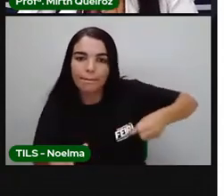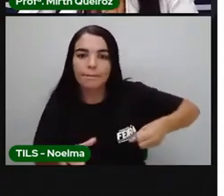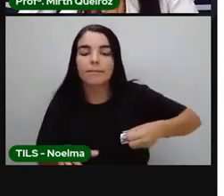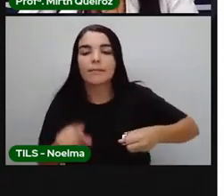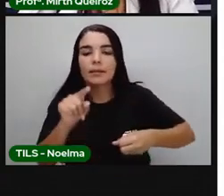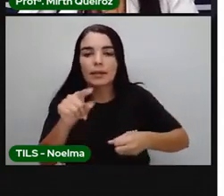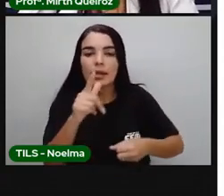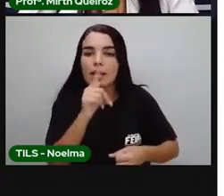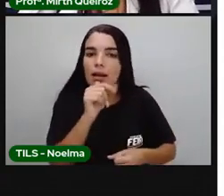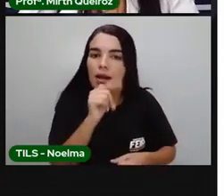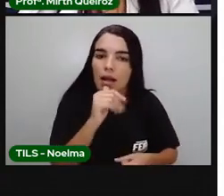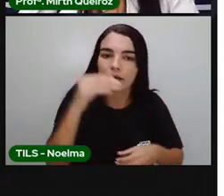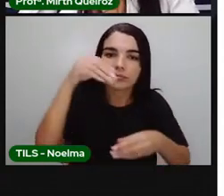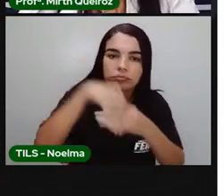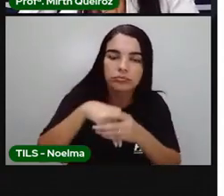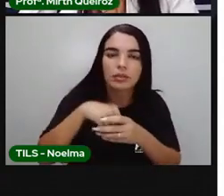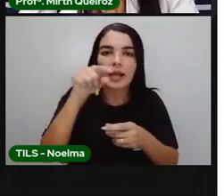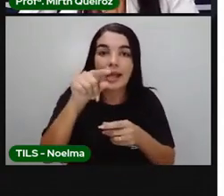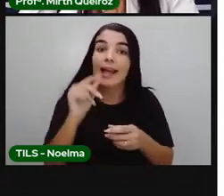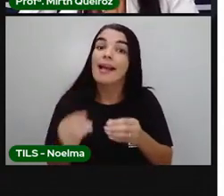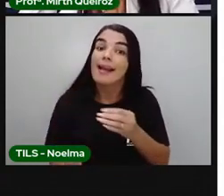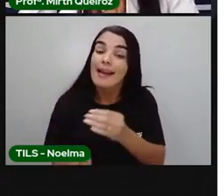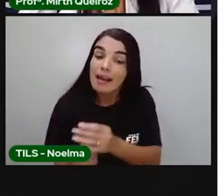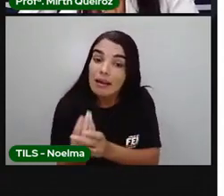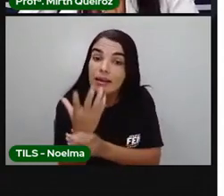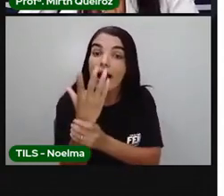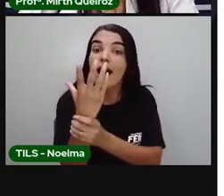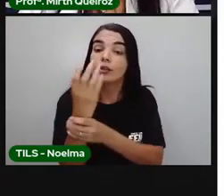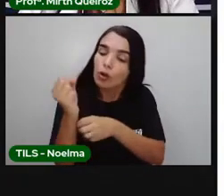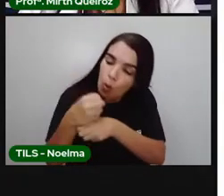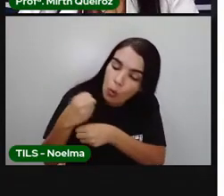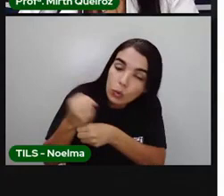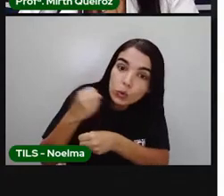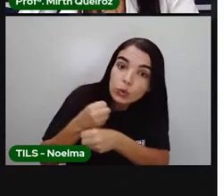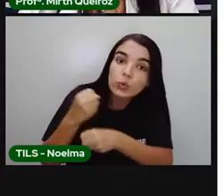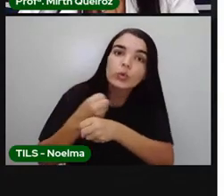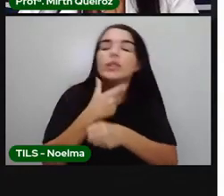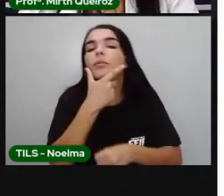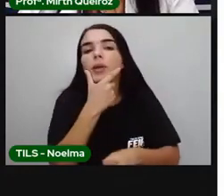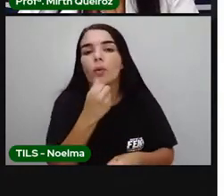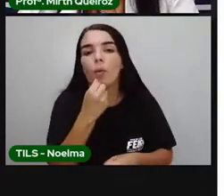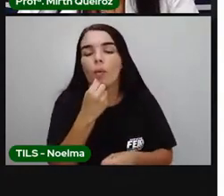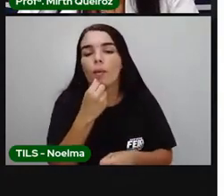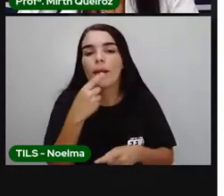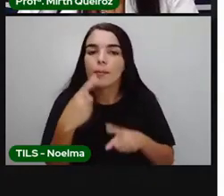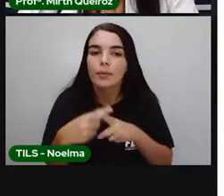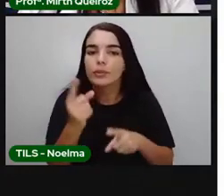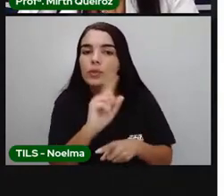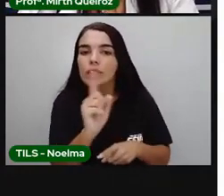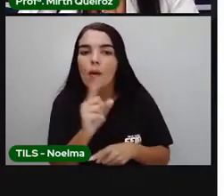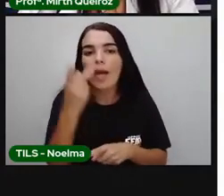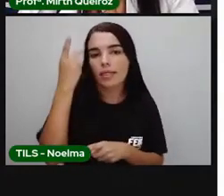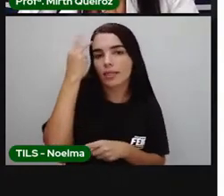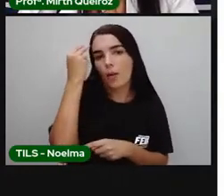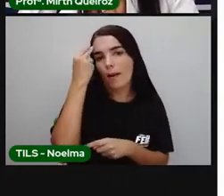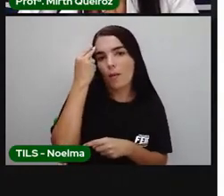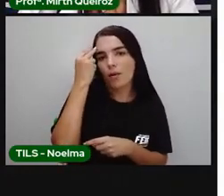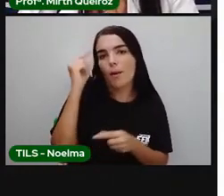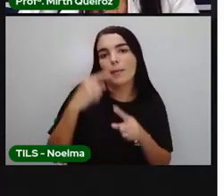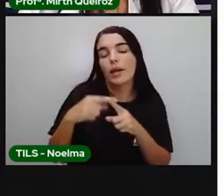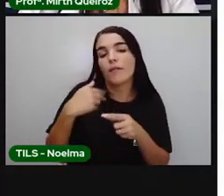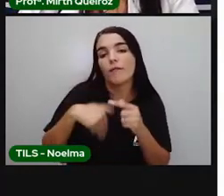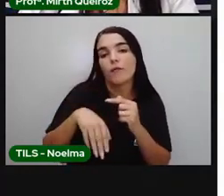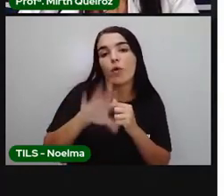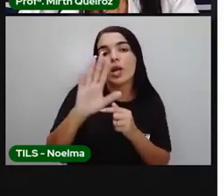são ecossistemas que são criados pelo homem. Então, se são criados, não são, não surgiram de forma natural. E aí, a gente vai